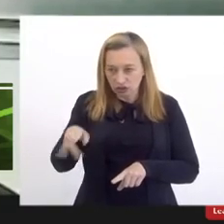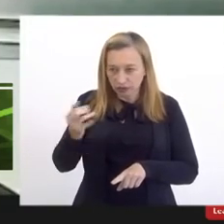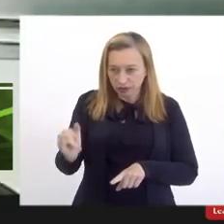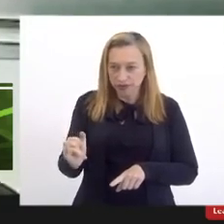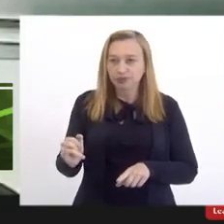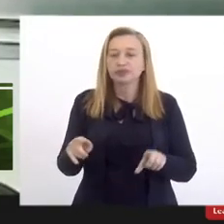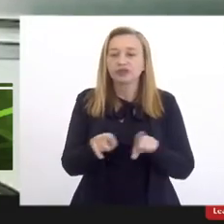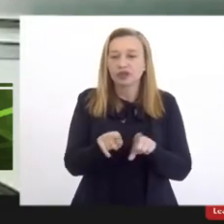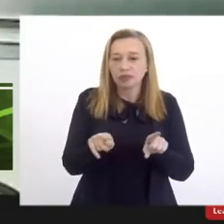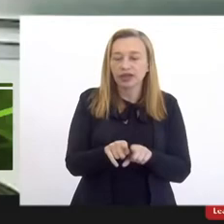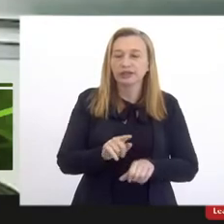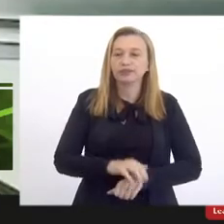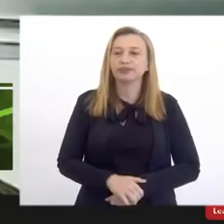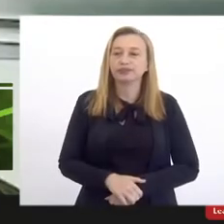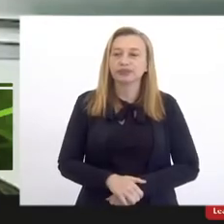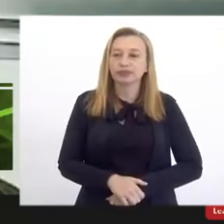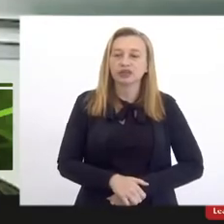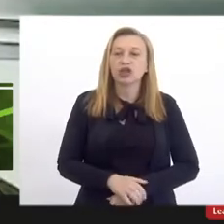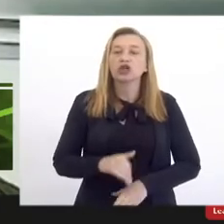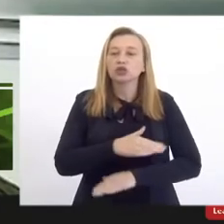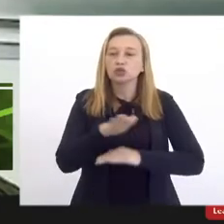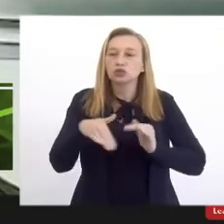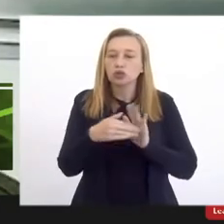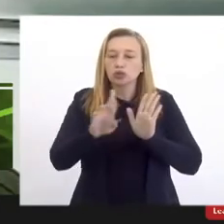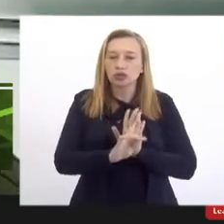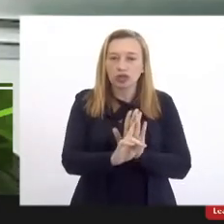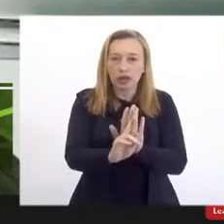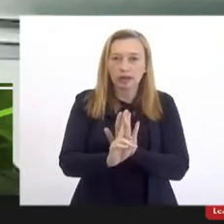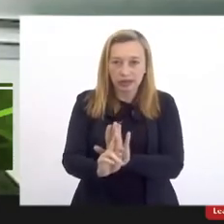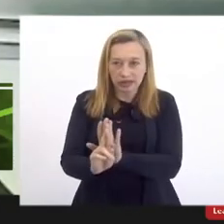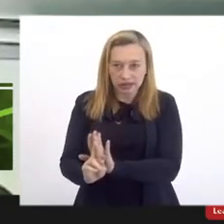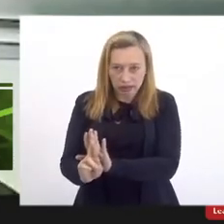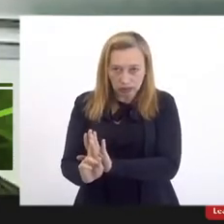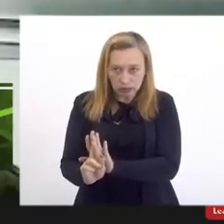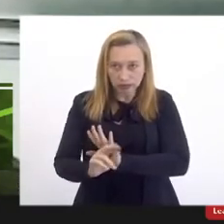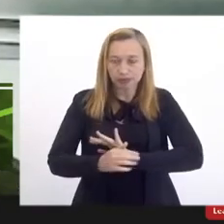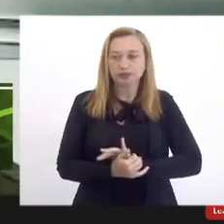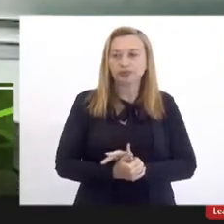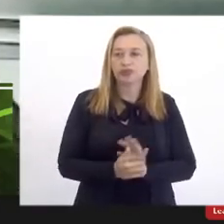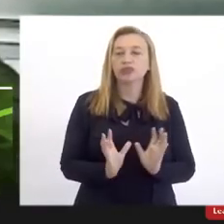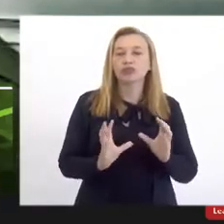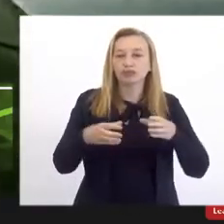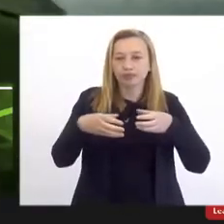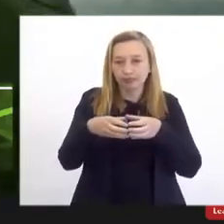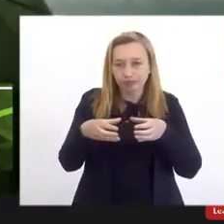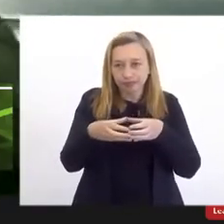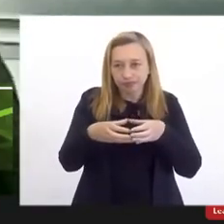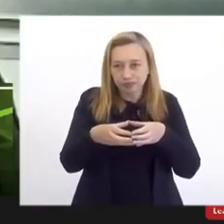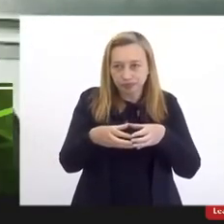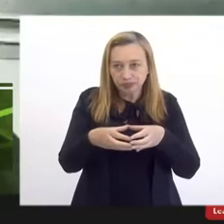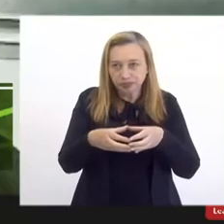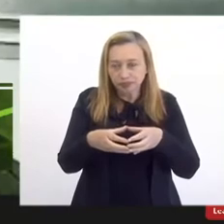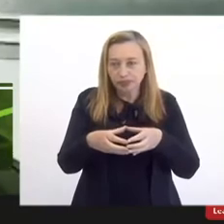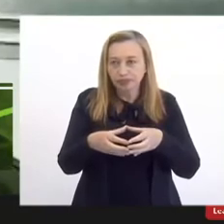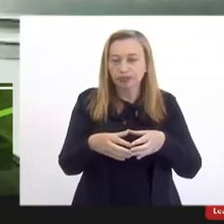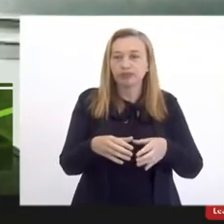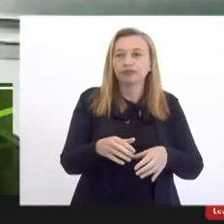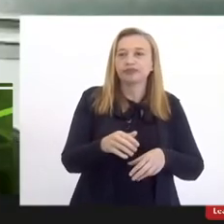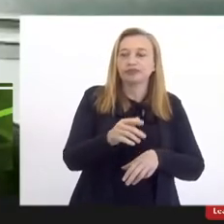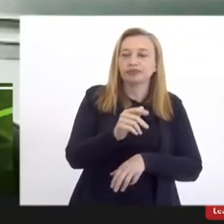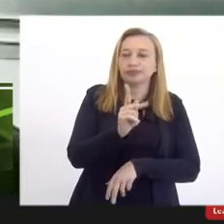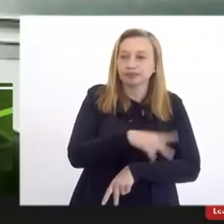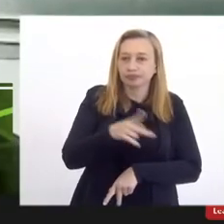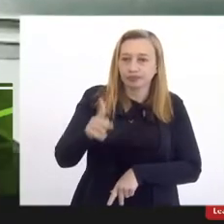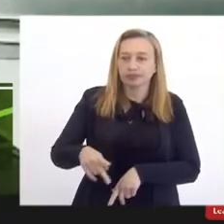cumprimentar aqui todas as representações do corpo docente e do corpo discente